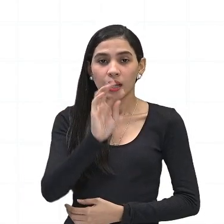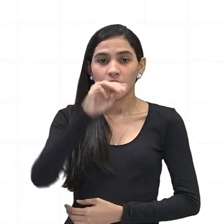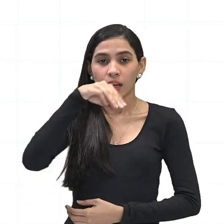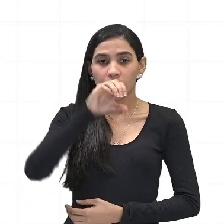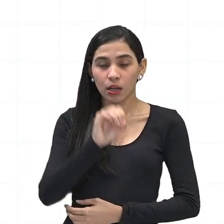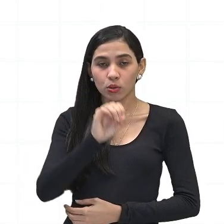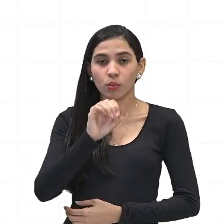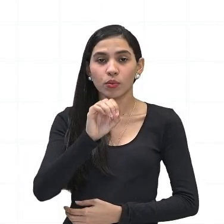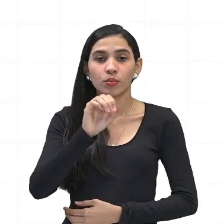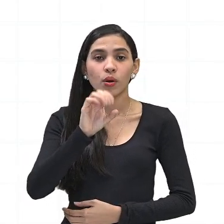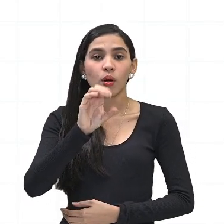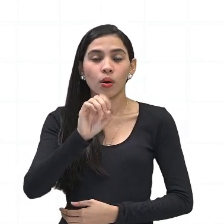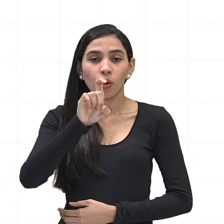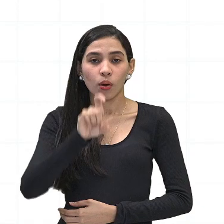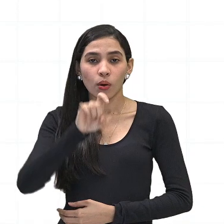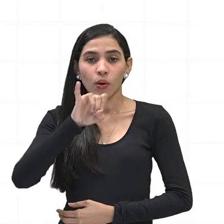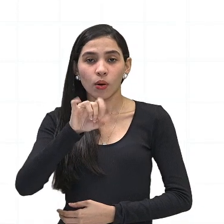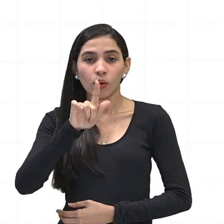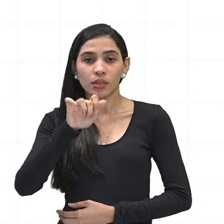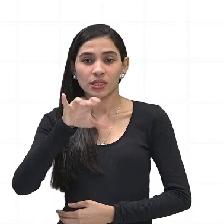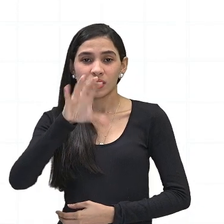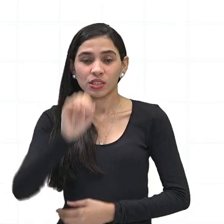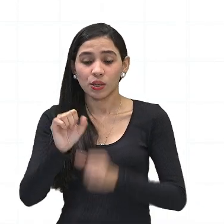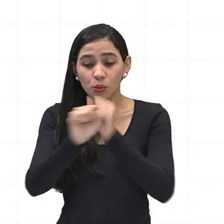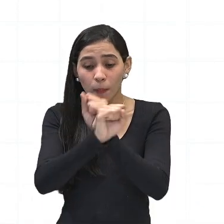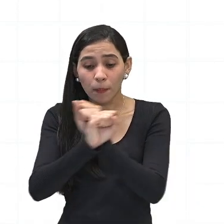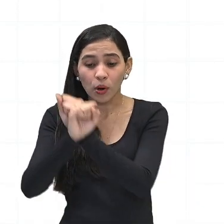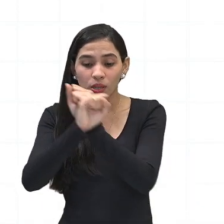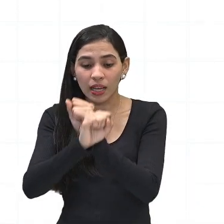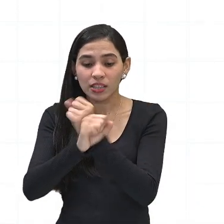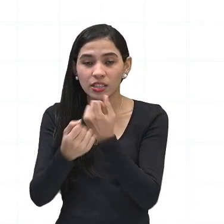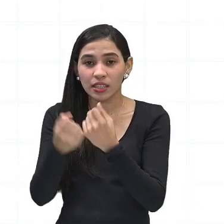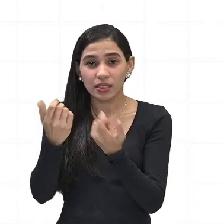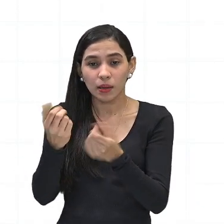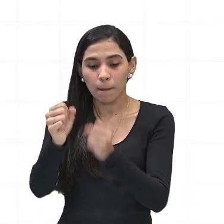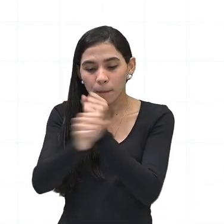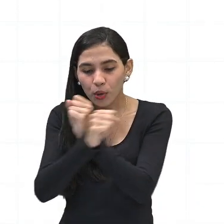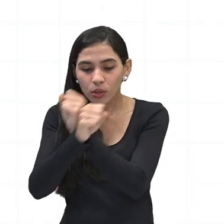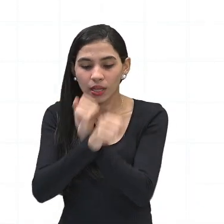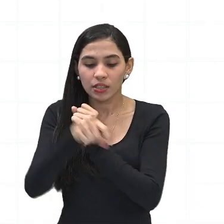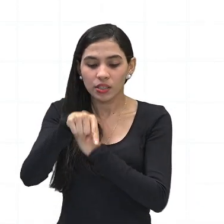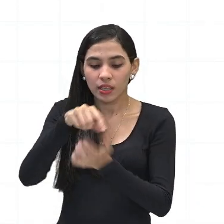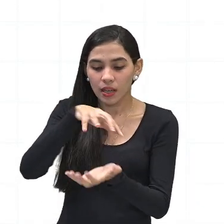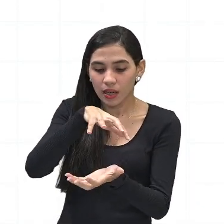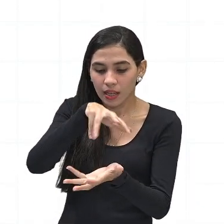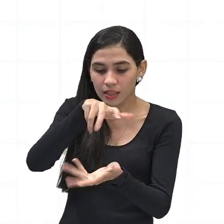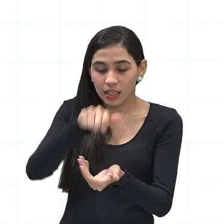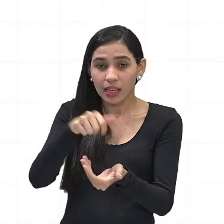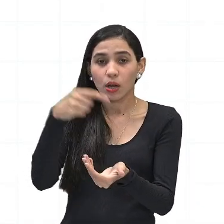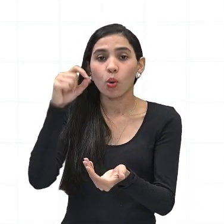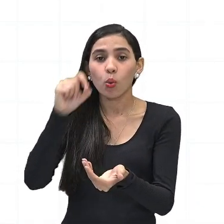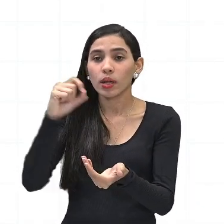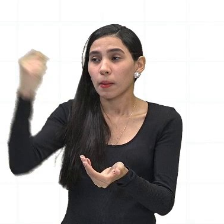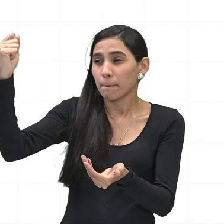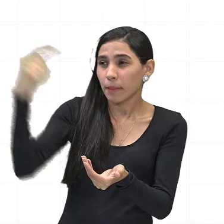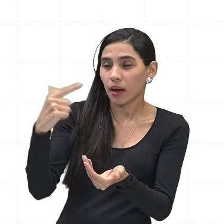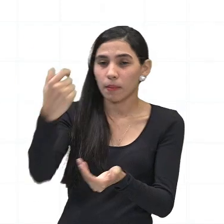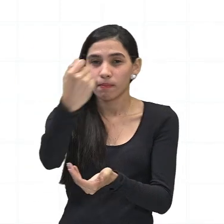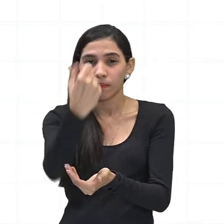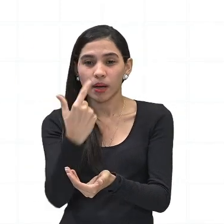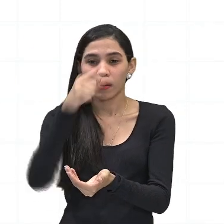a Terra dos raios ultravioleta. Então, nós temos aí vários raios, desses raios